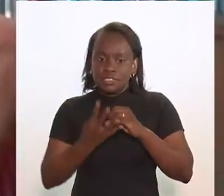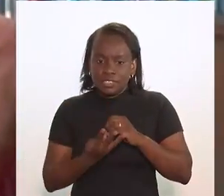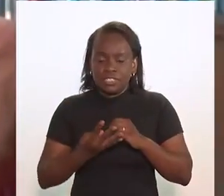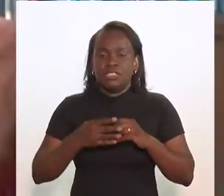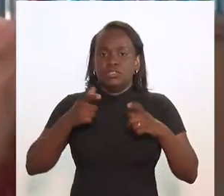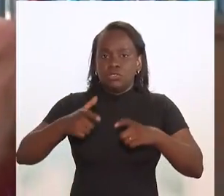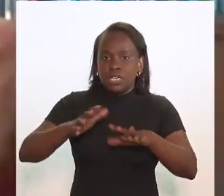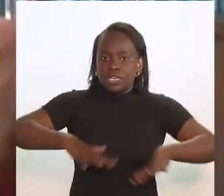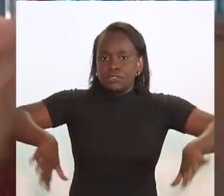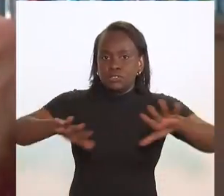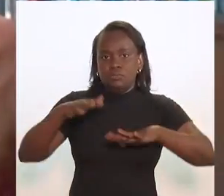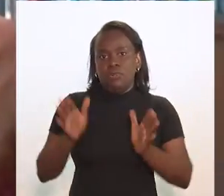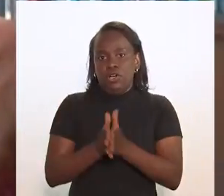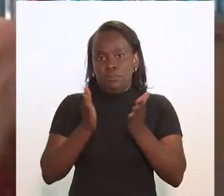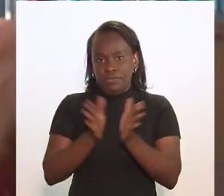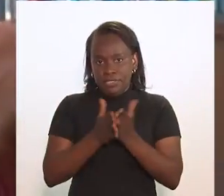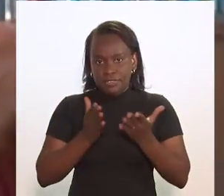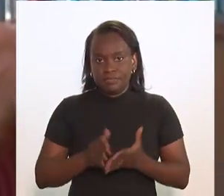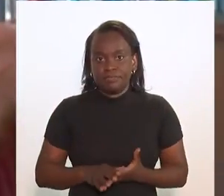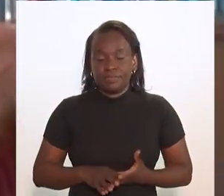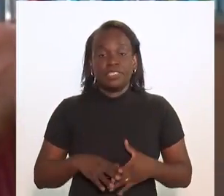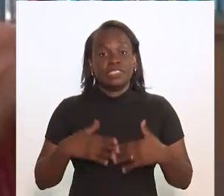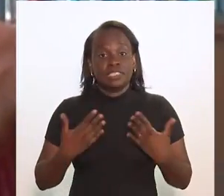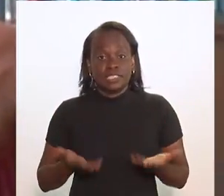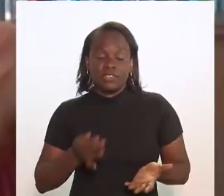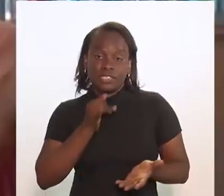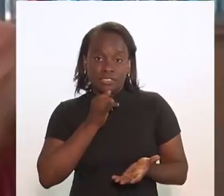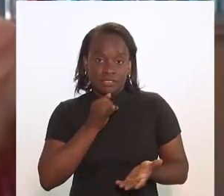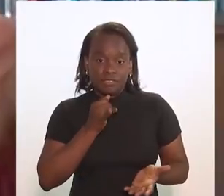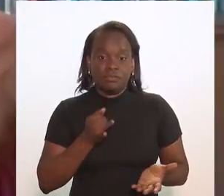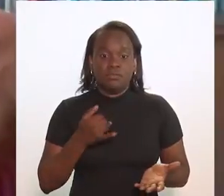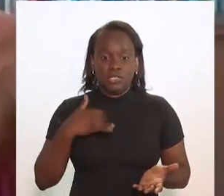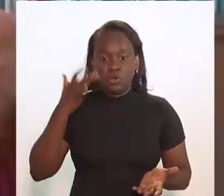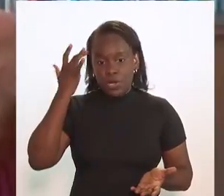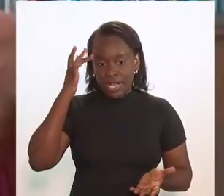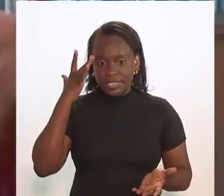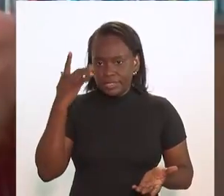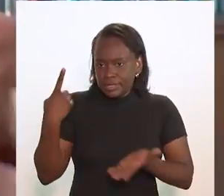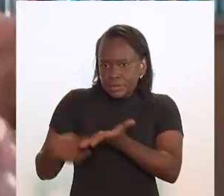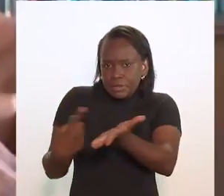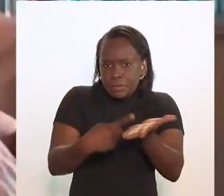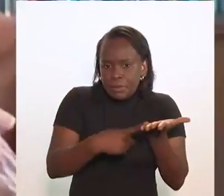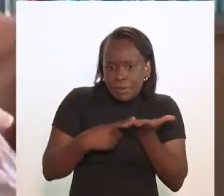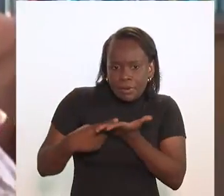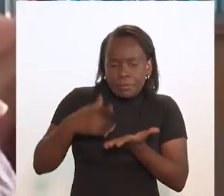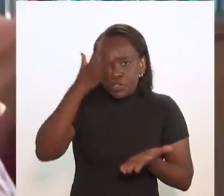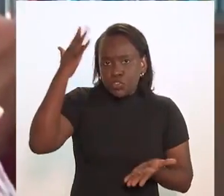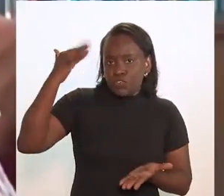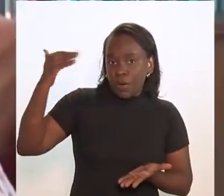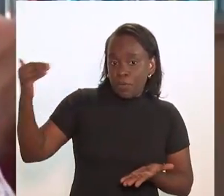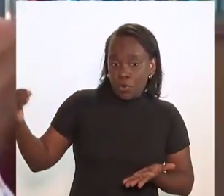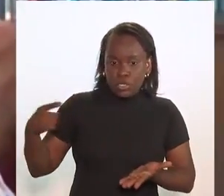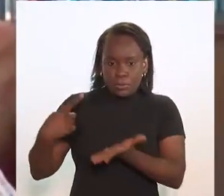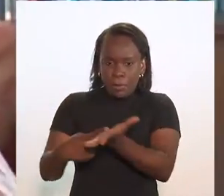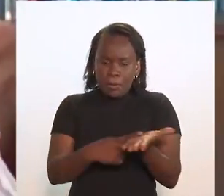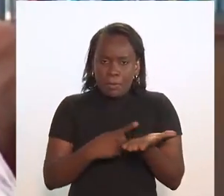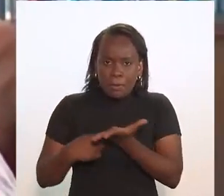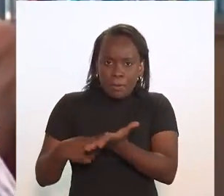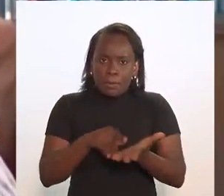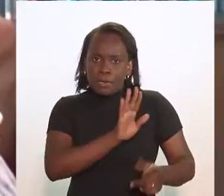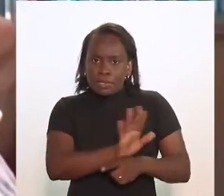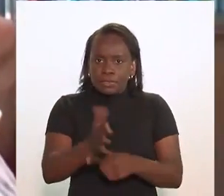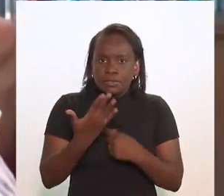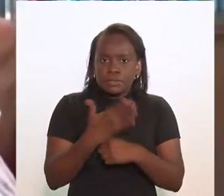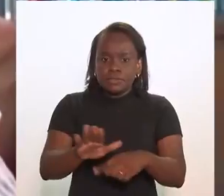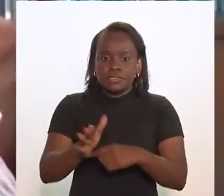nas comunidades pobres. Então, por exemplo, eu acho que essa mobilização dos artistas trouxe